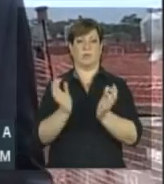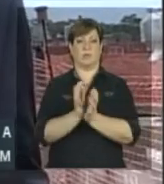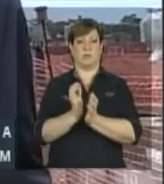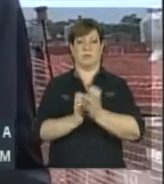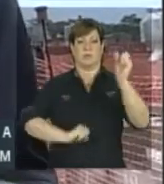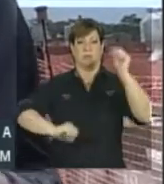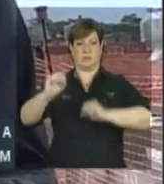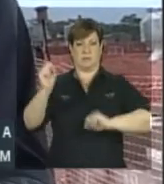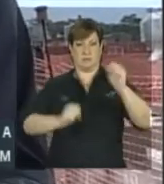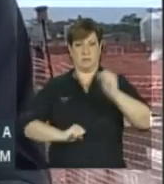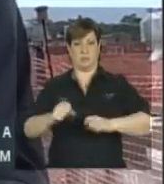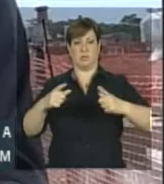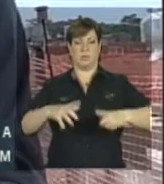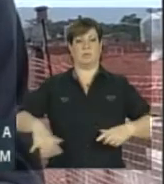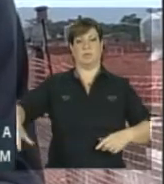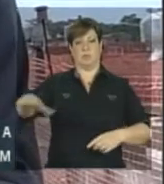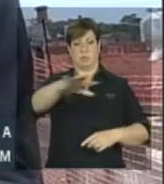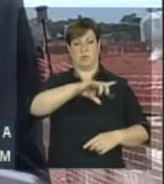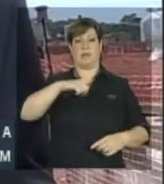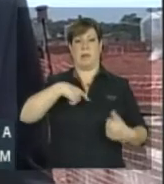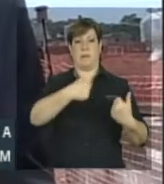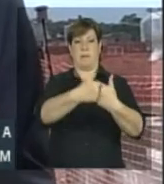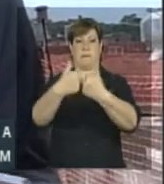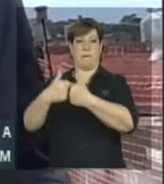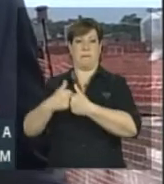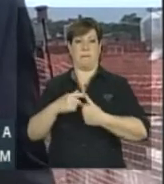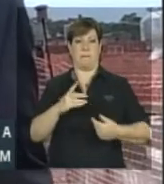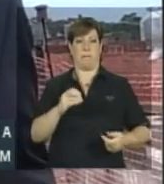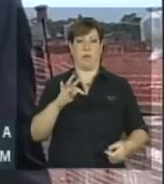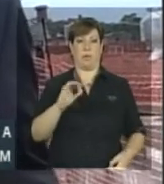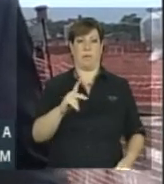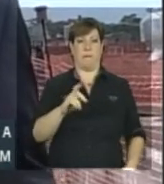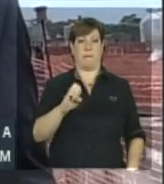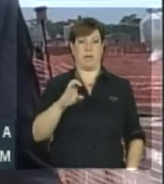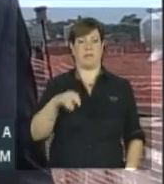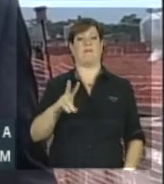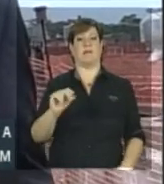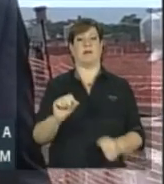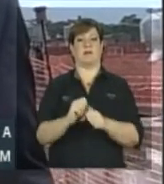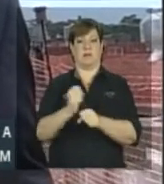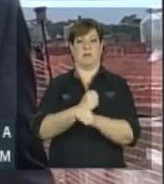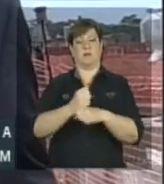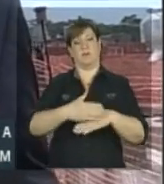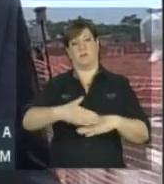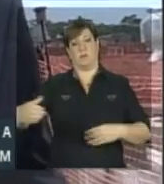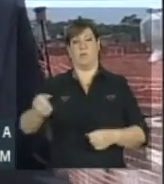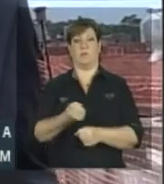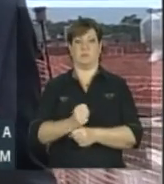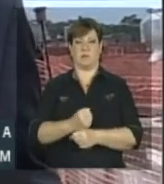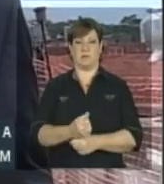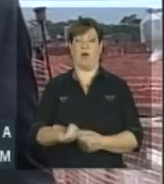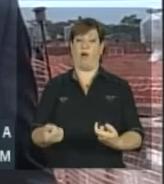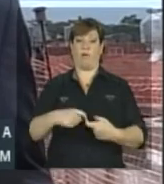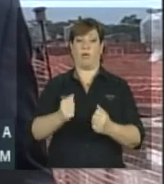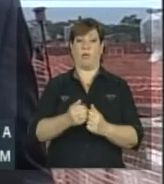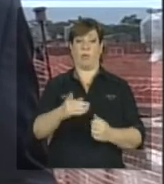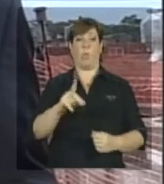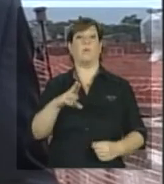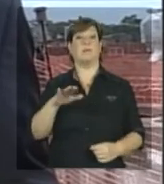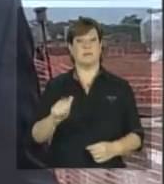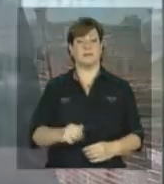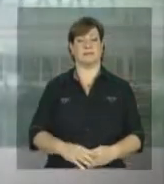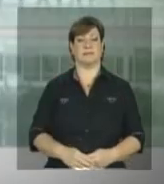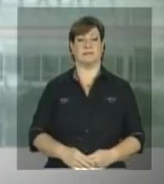siderúrgico que já existe ao redor do porto de Pecém e que vai ser edificado nos próximos anos. Voltamos com você no estúdio,